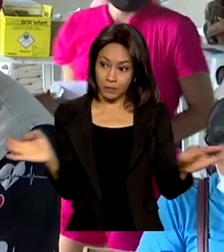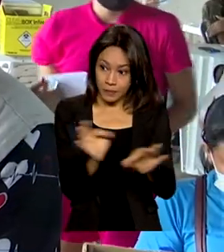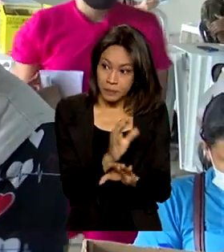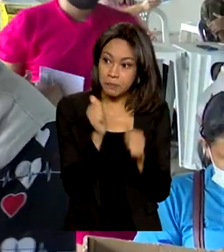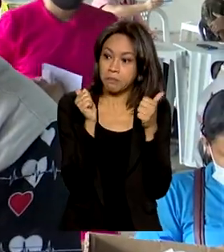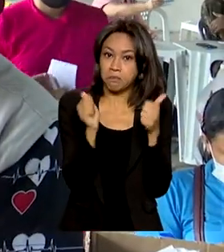vacinada.